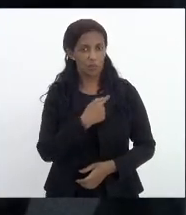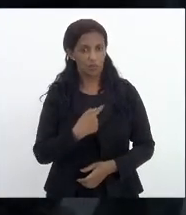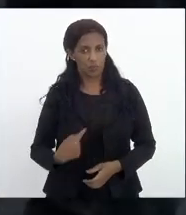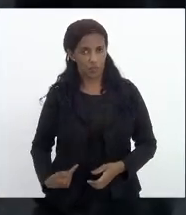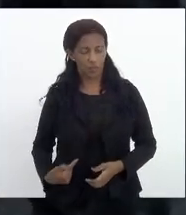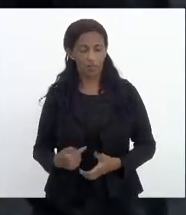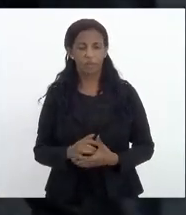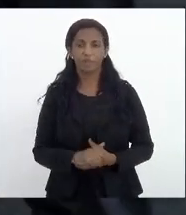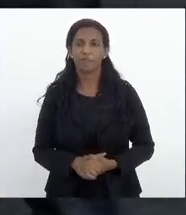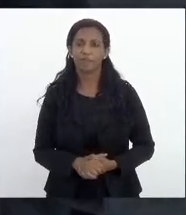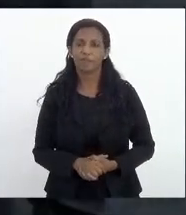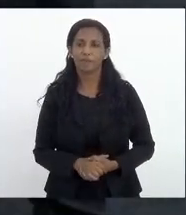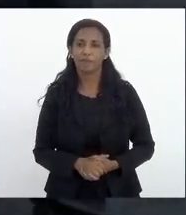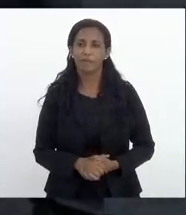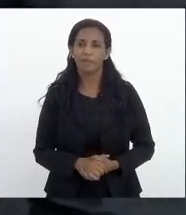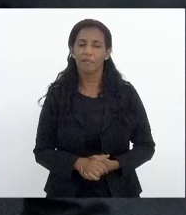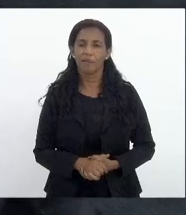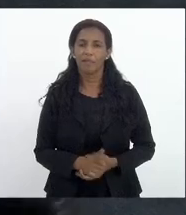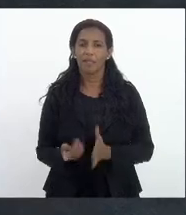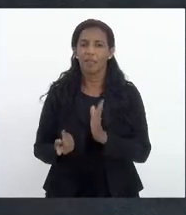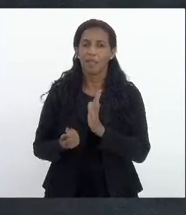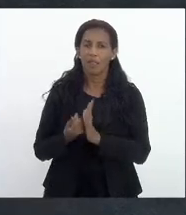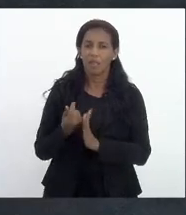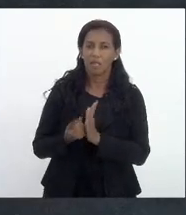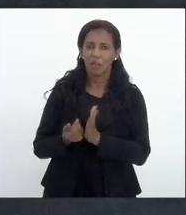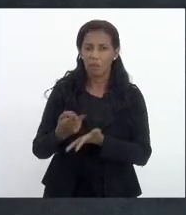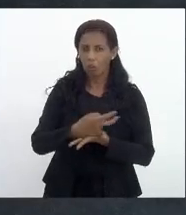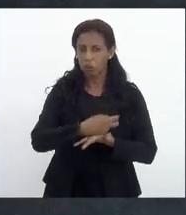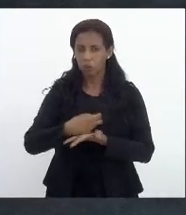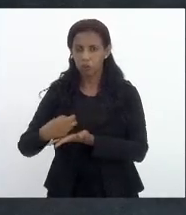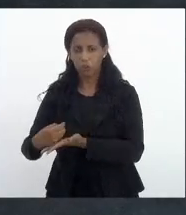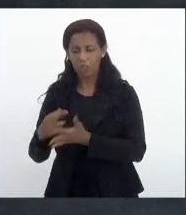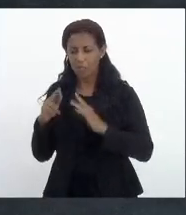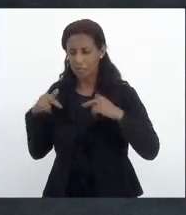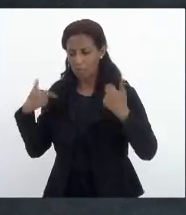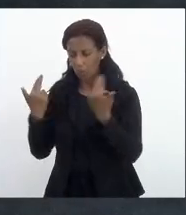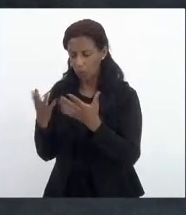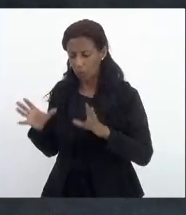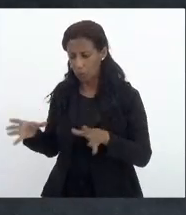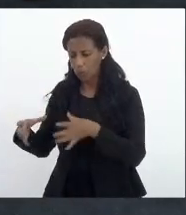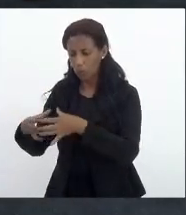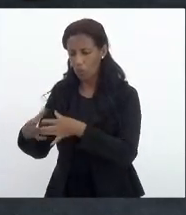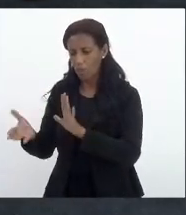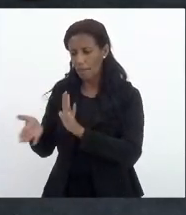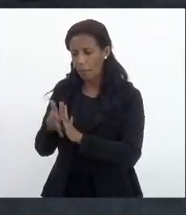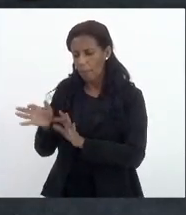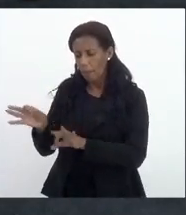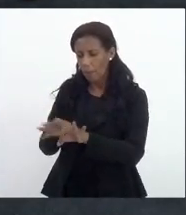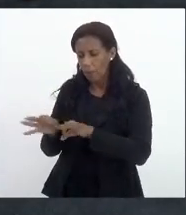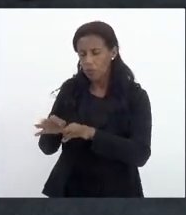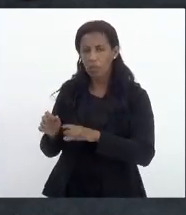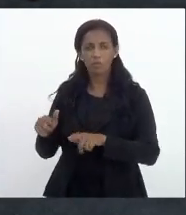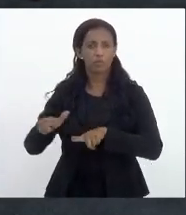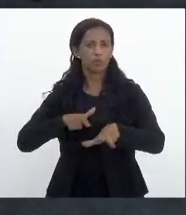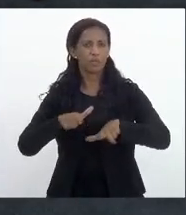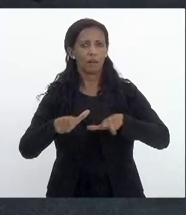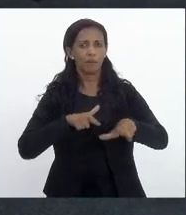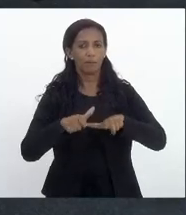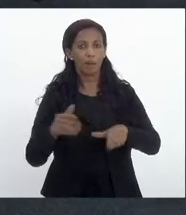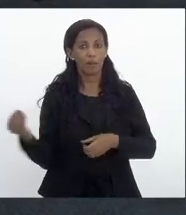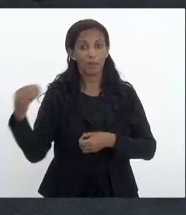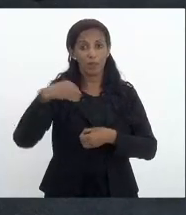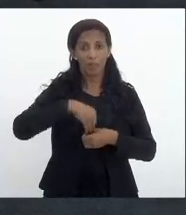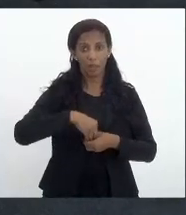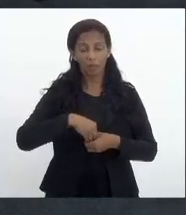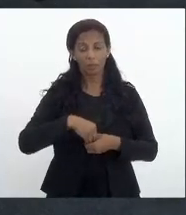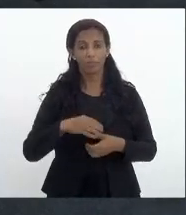presidente comissão de tributação se reuniu e propôs um plano de trabalho e dentro